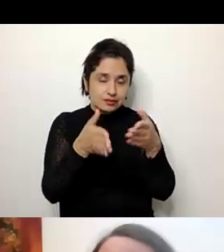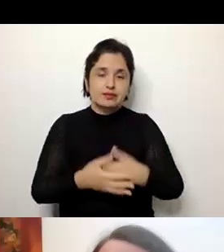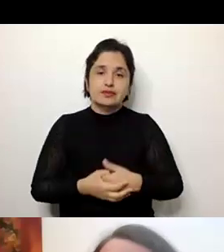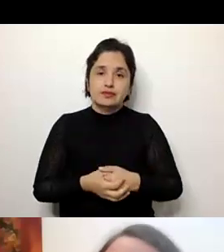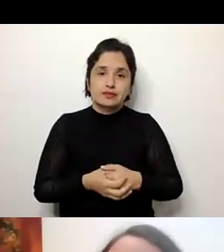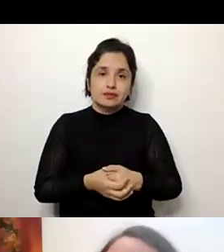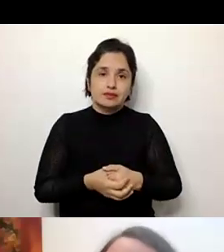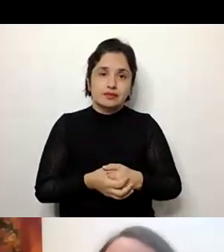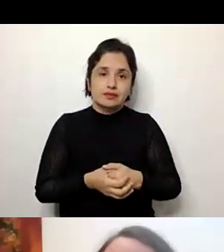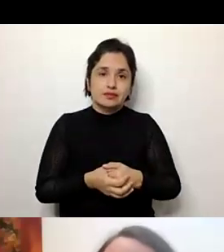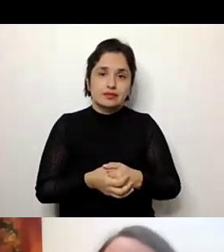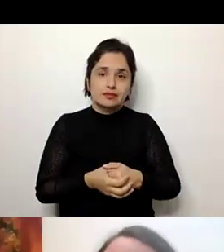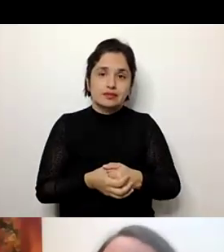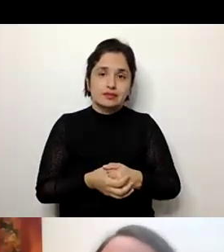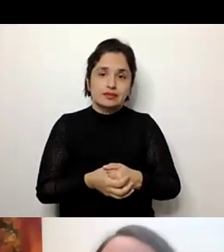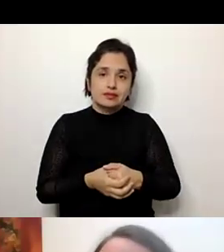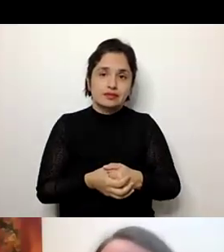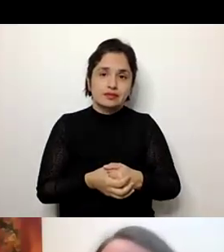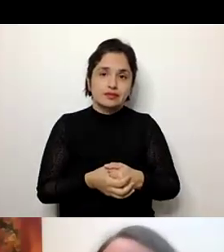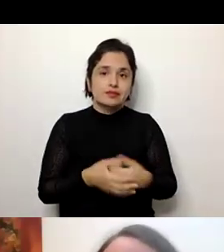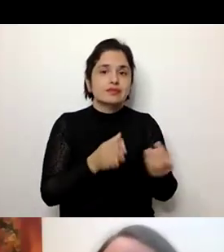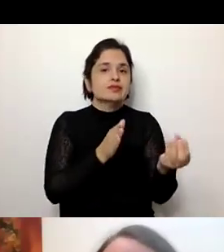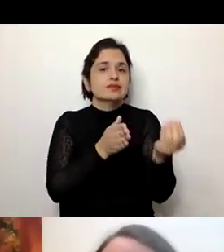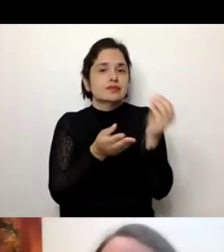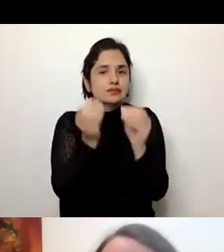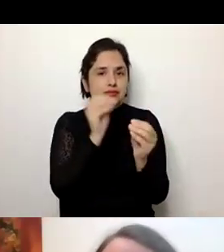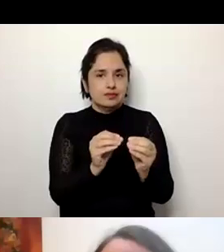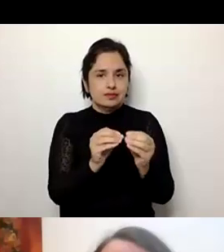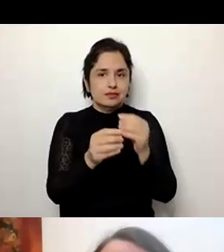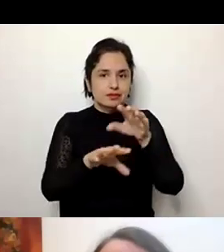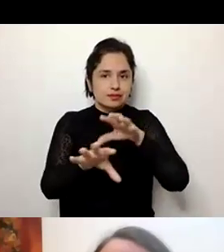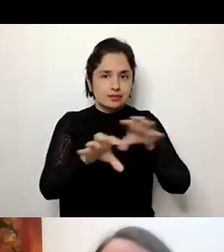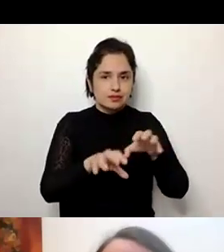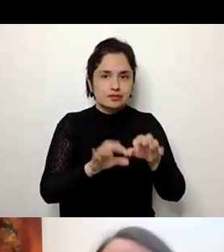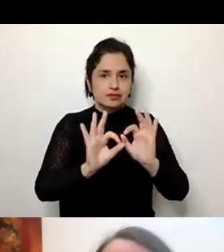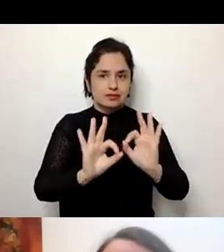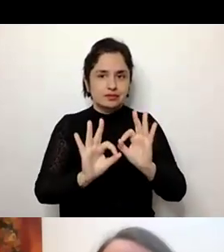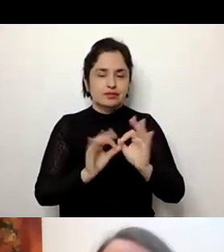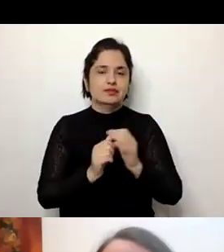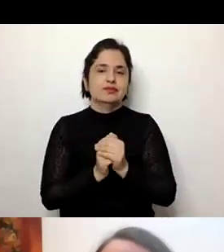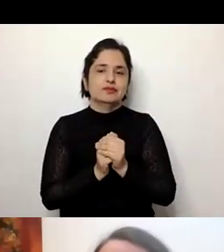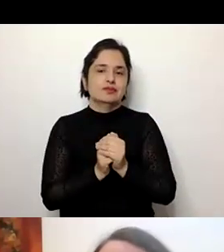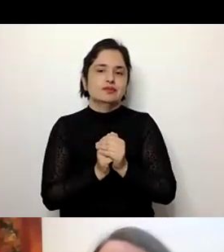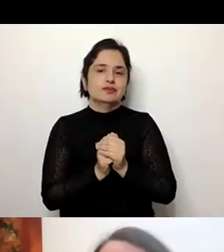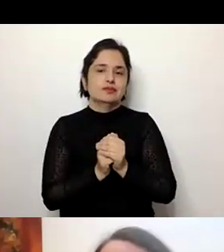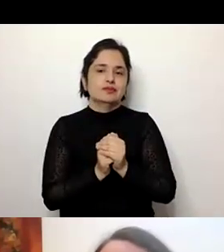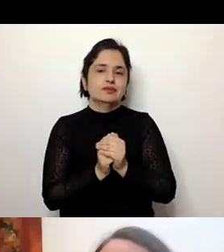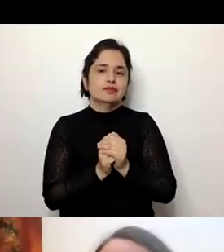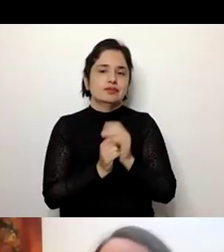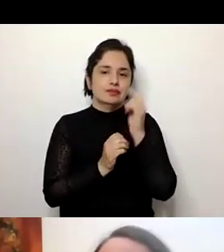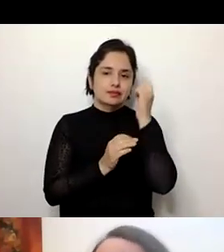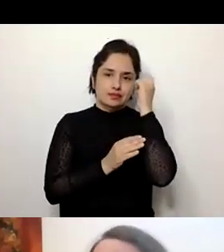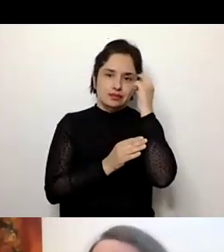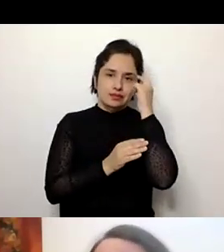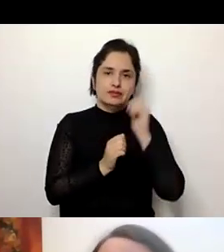perspectiva de ir incorporando estes elementos sobre todo pensando digamos